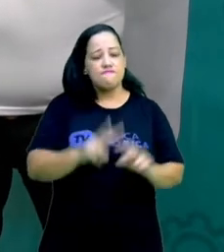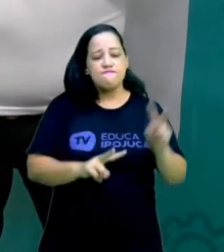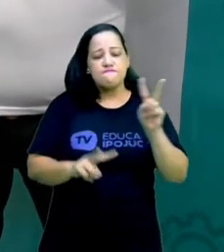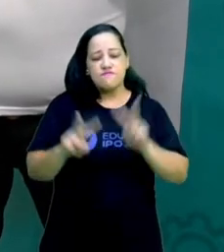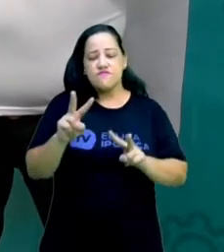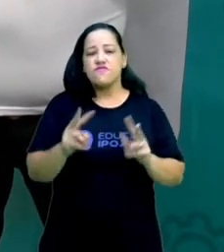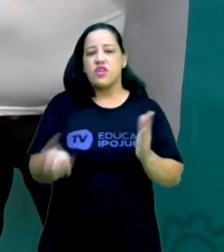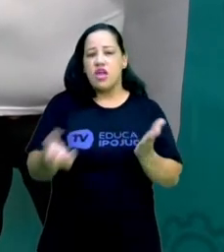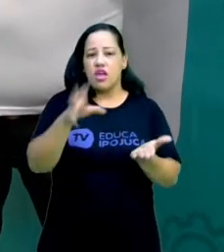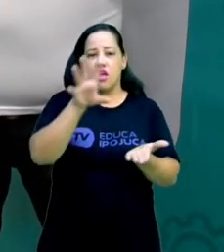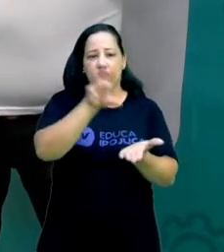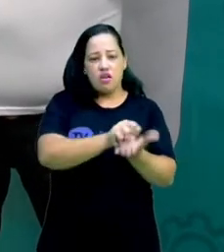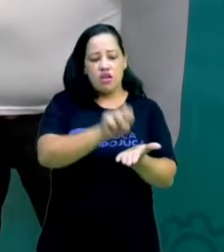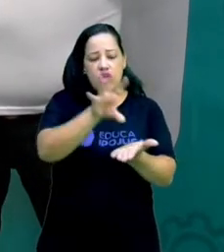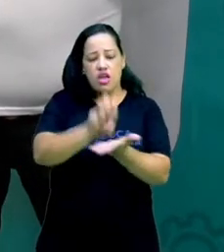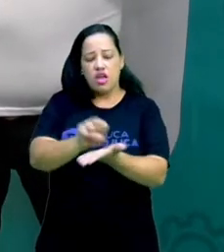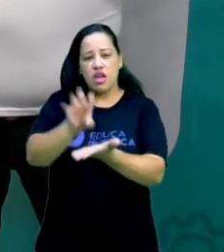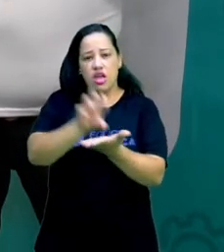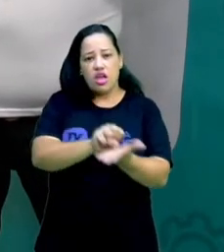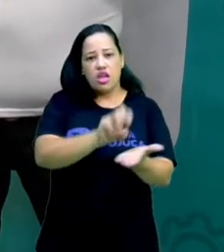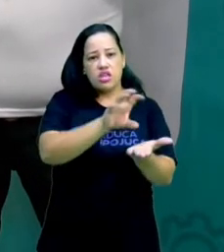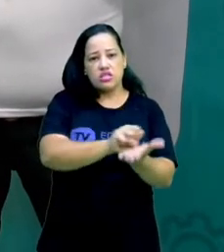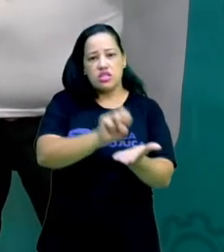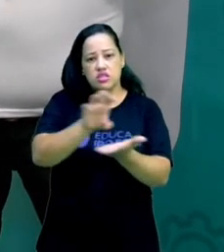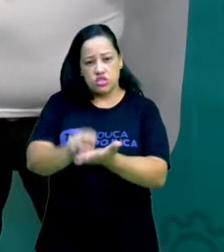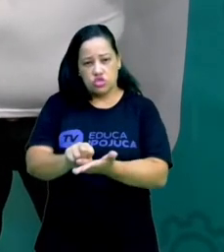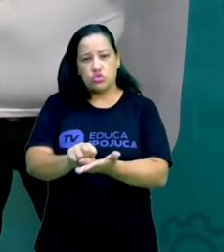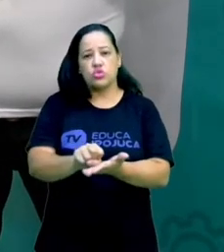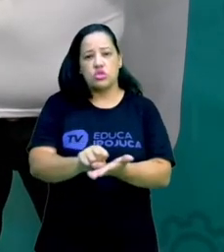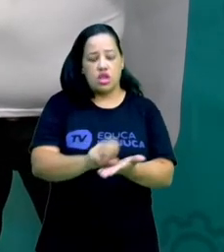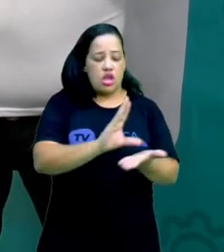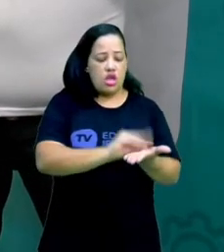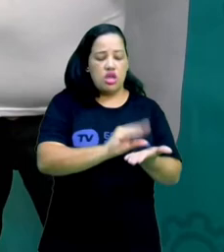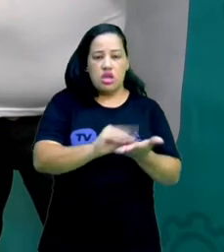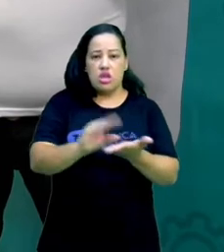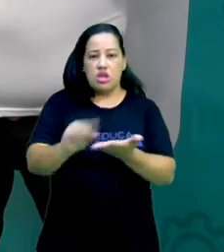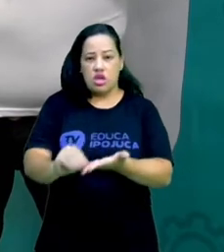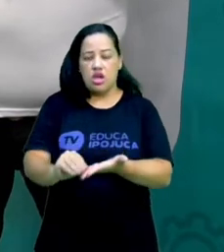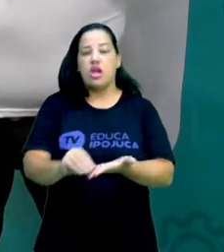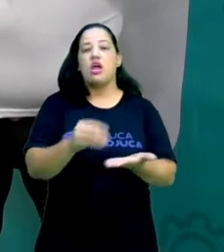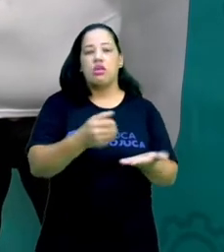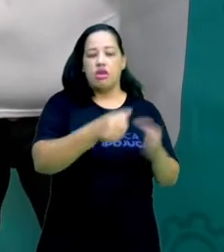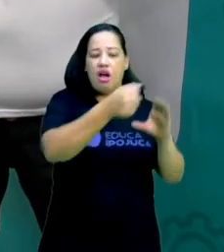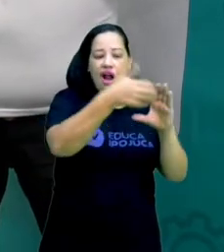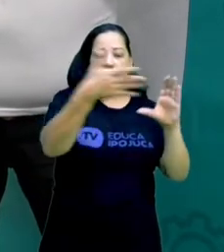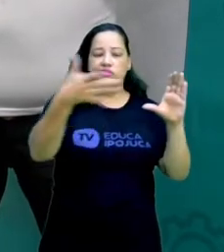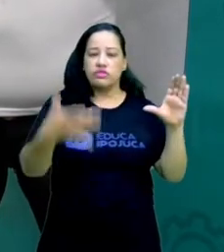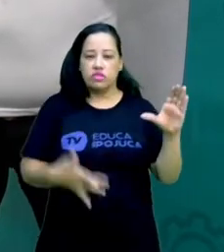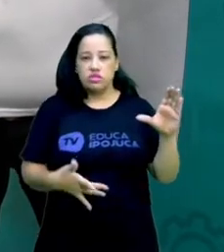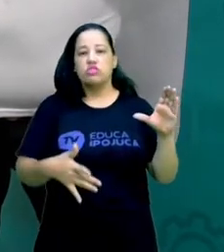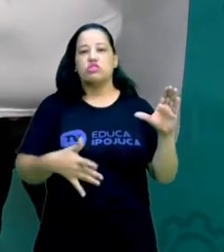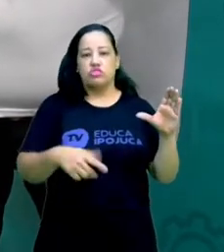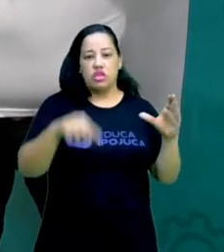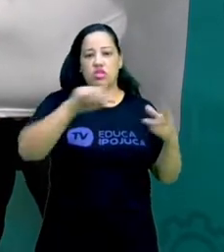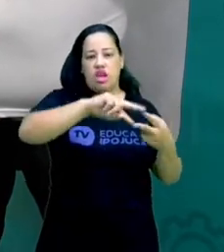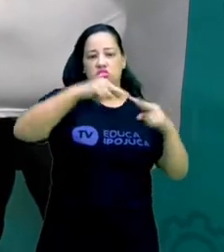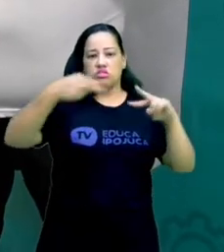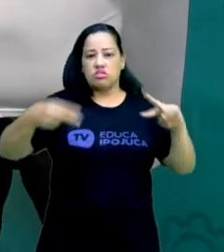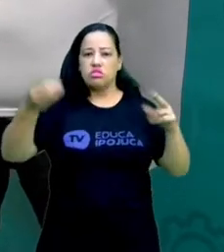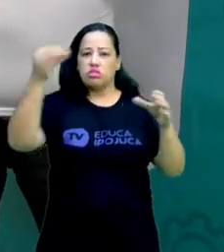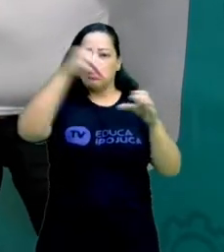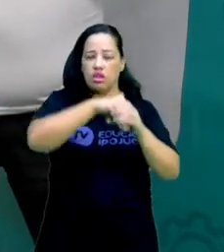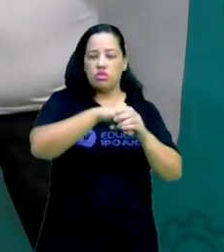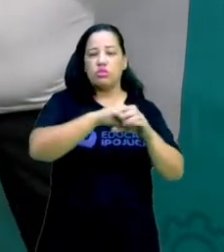genéticos. O código genético não, os, vamos dizer assim, as características genéticas de três espécies de